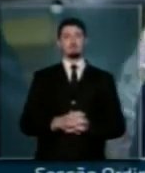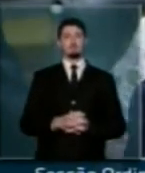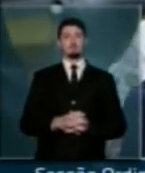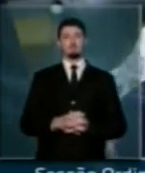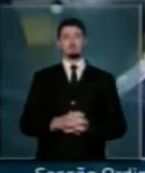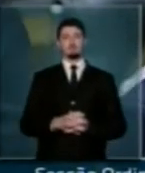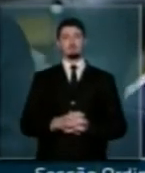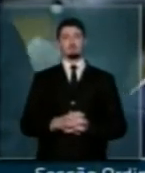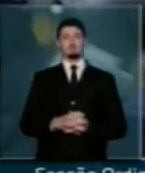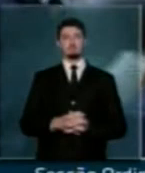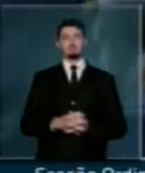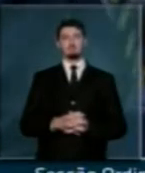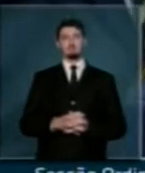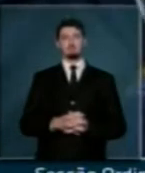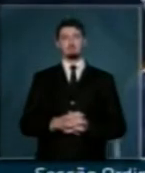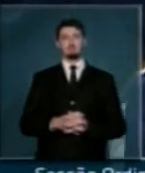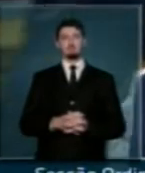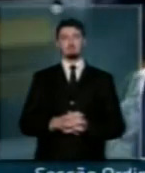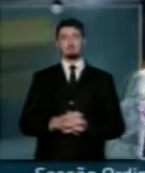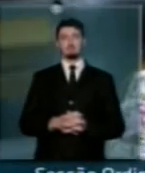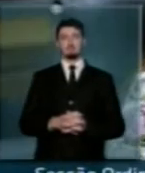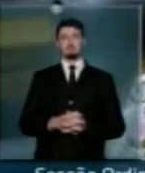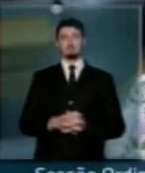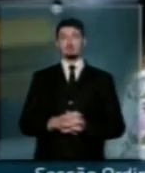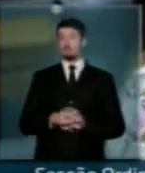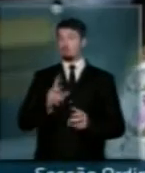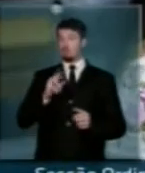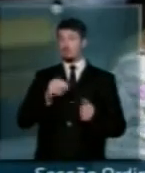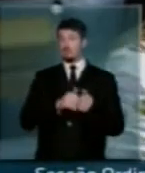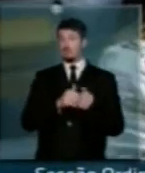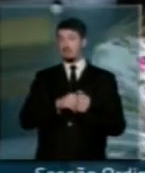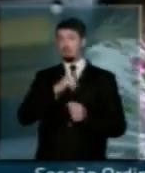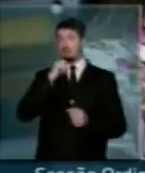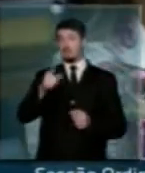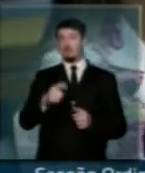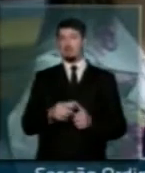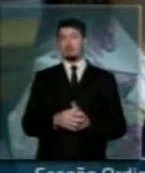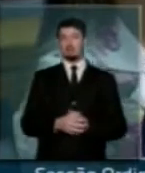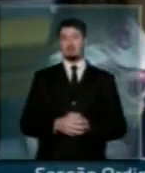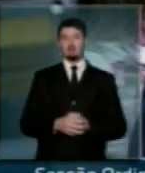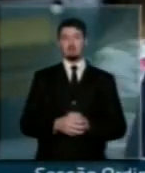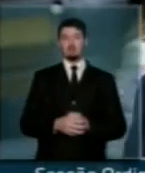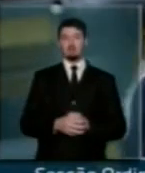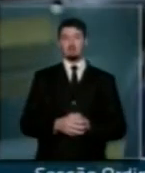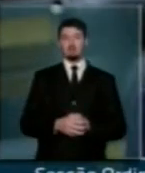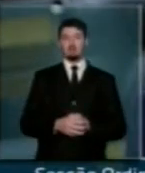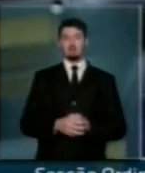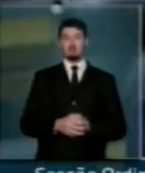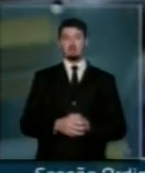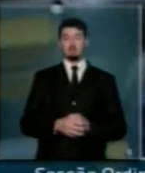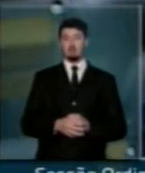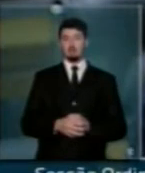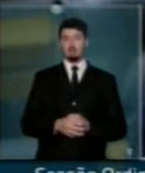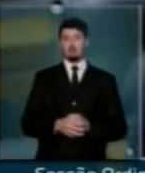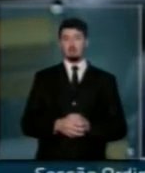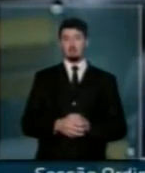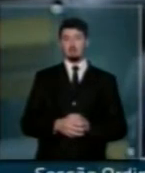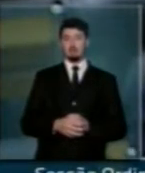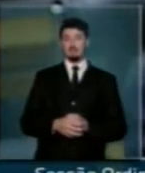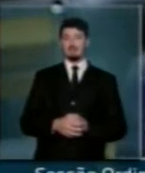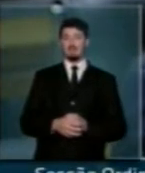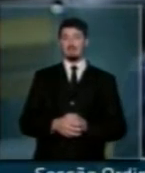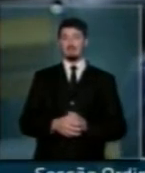Todos nós sabemos, e não é segredo para ninguém, que esta não é uma